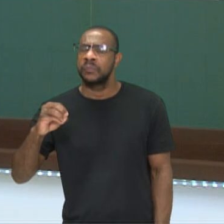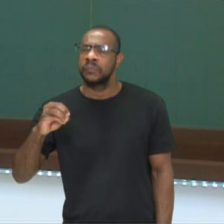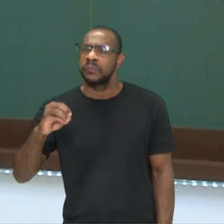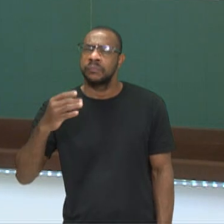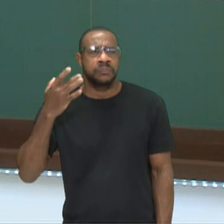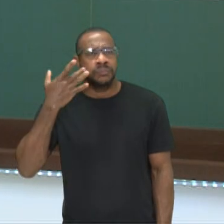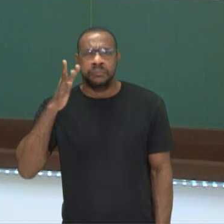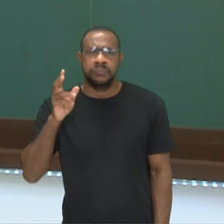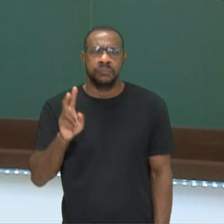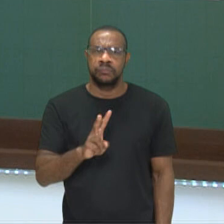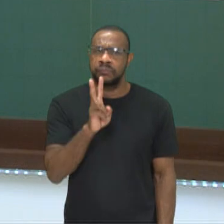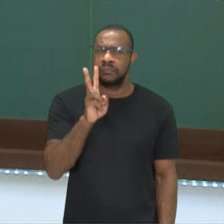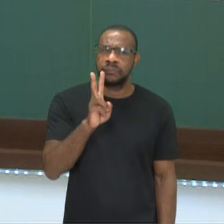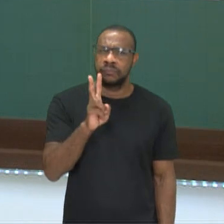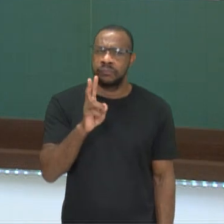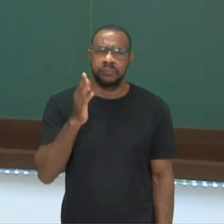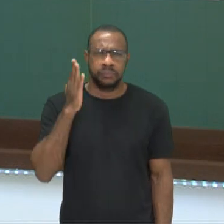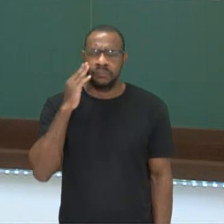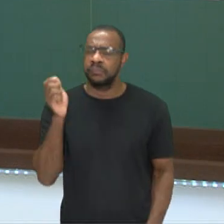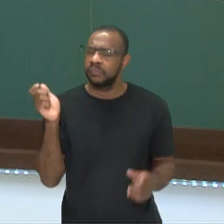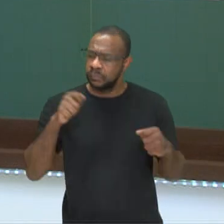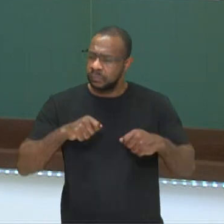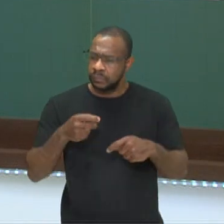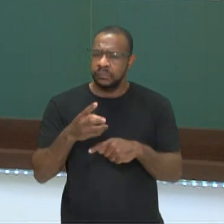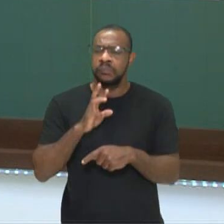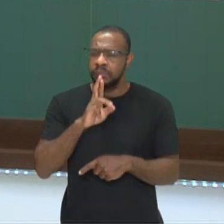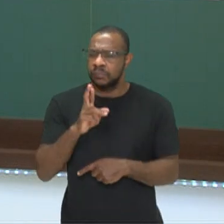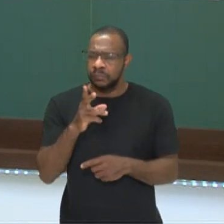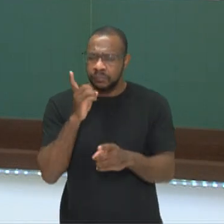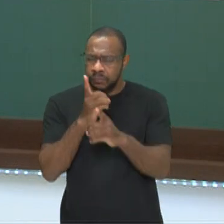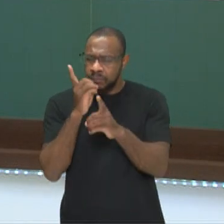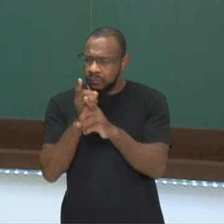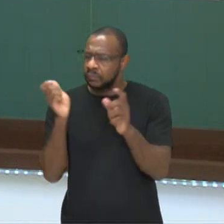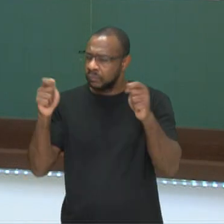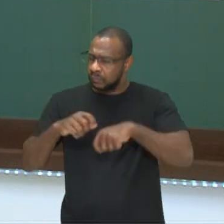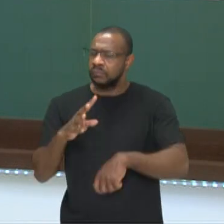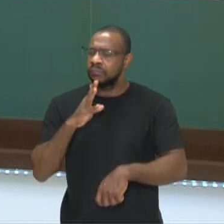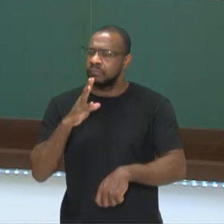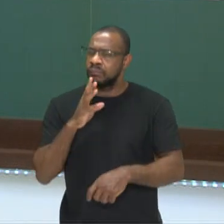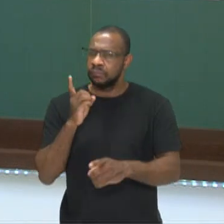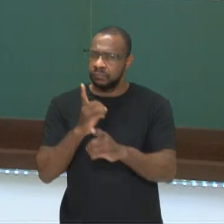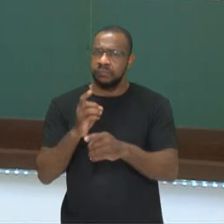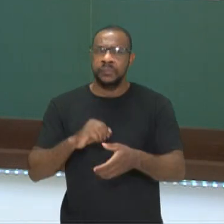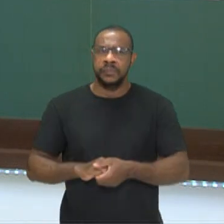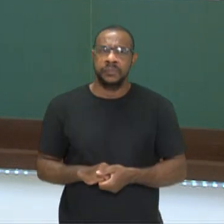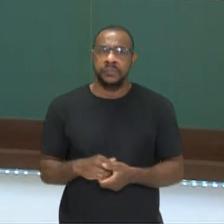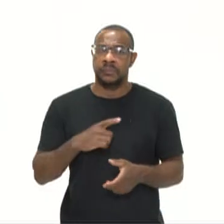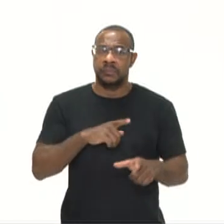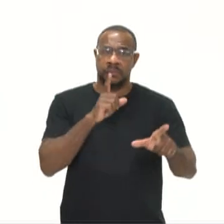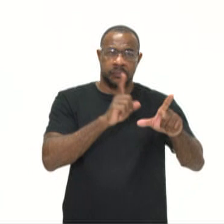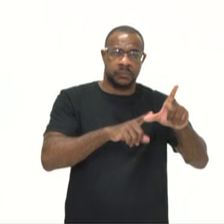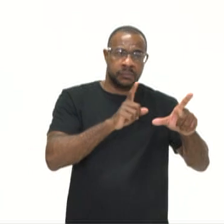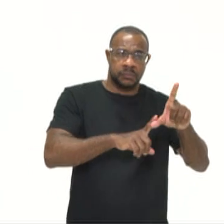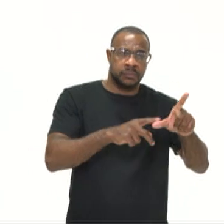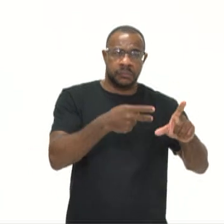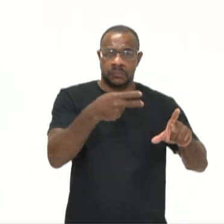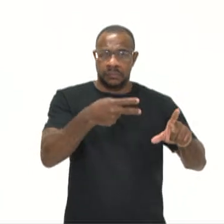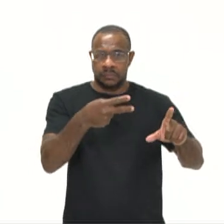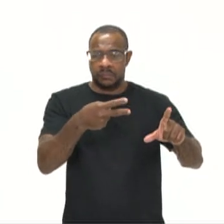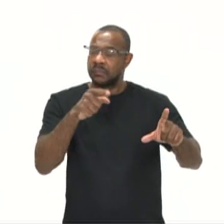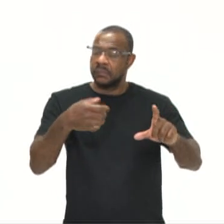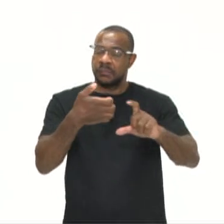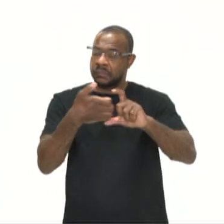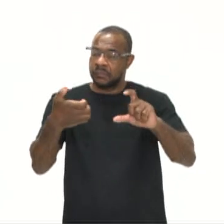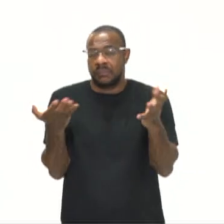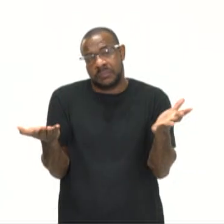não sei o valor, mas eu consigo buscar a resposta para essa equação. Tem letra, tem sinal de igual, é uma